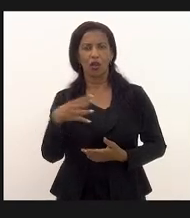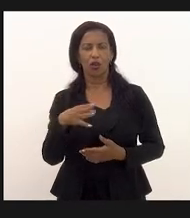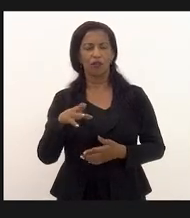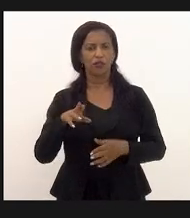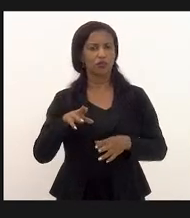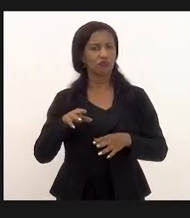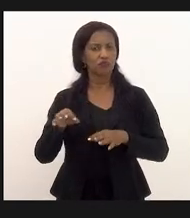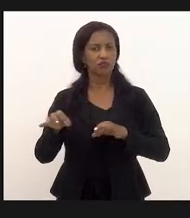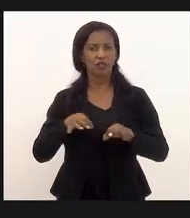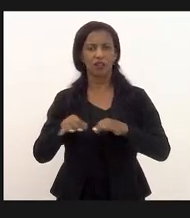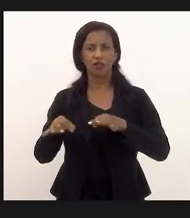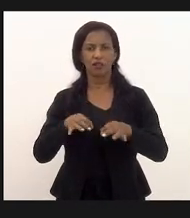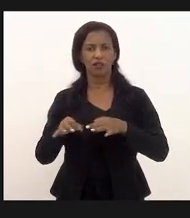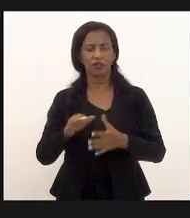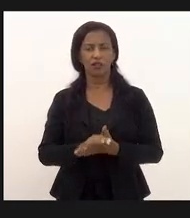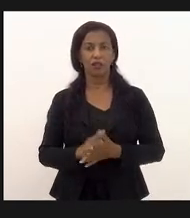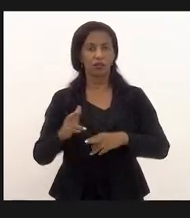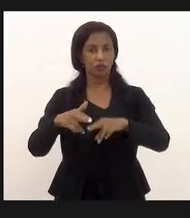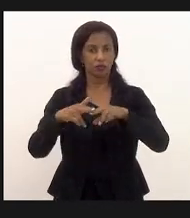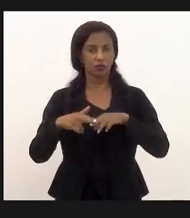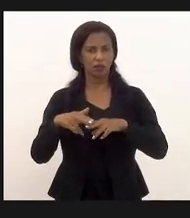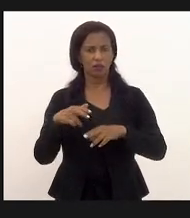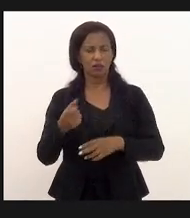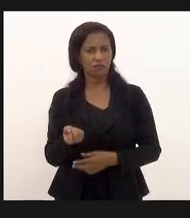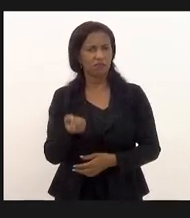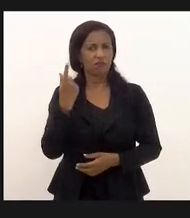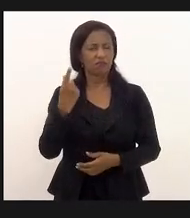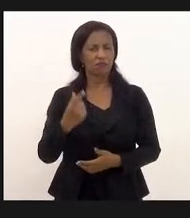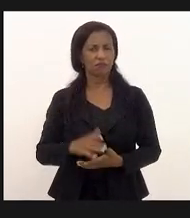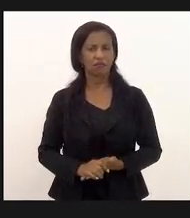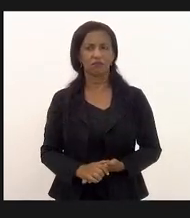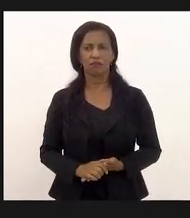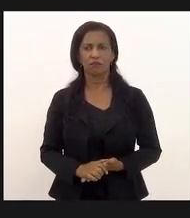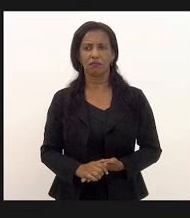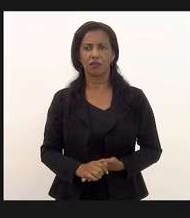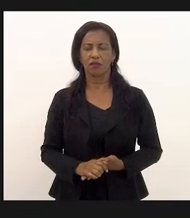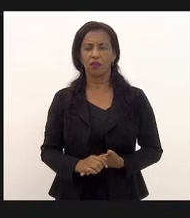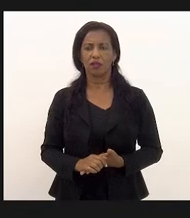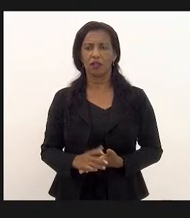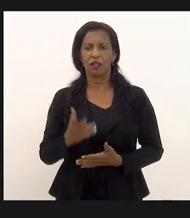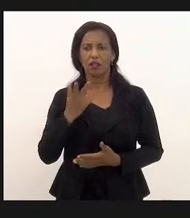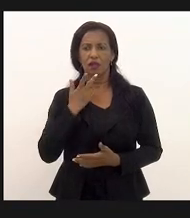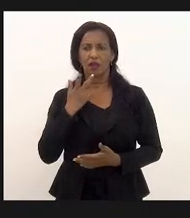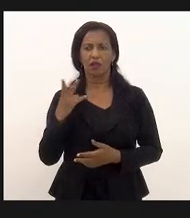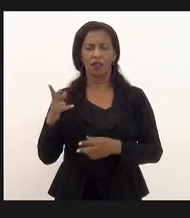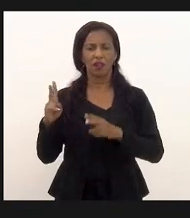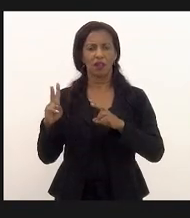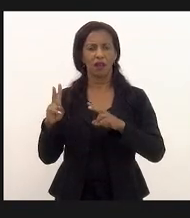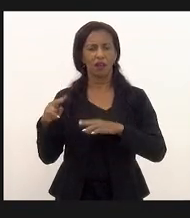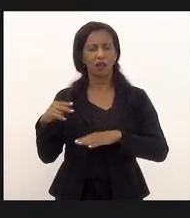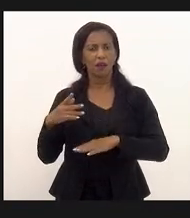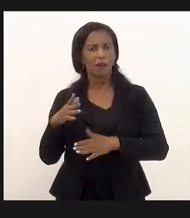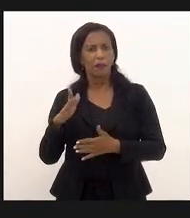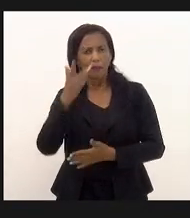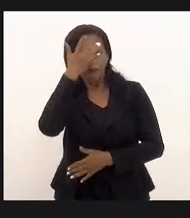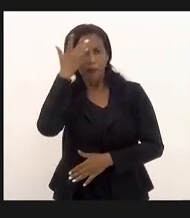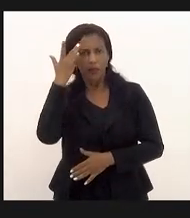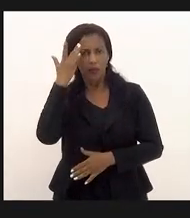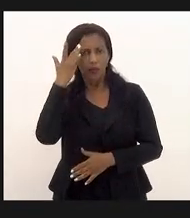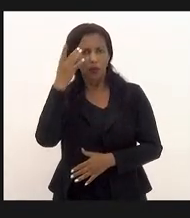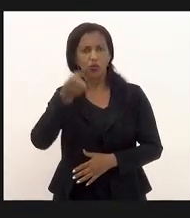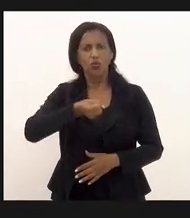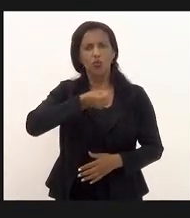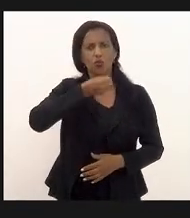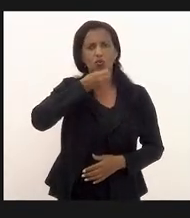então me causa estranheza parlamentares subirem no carro de